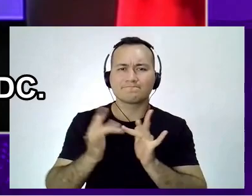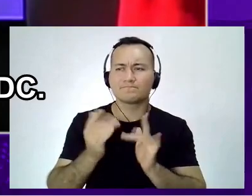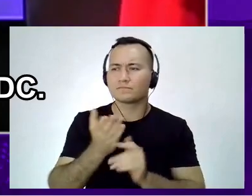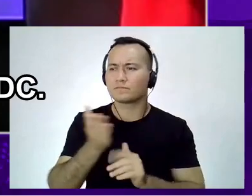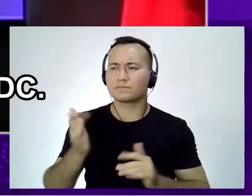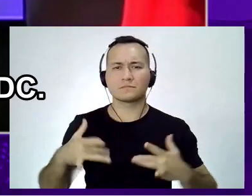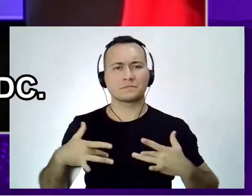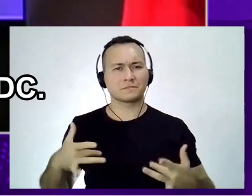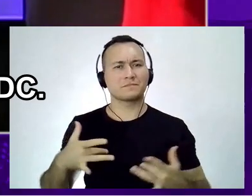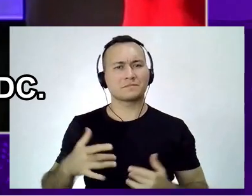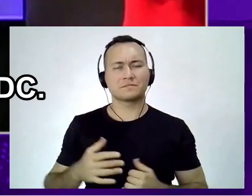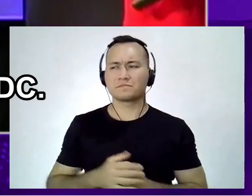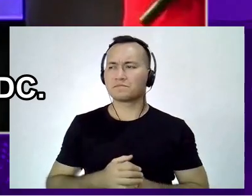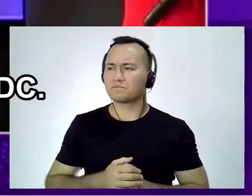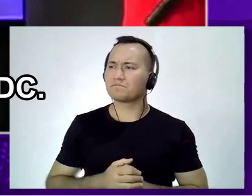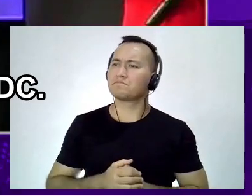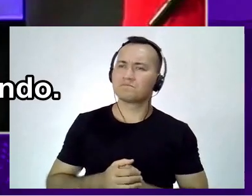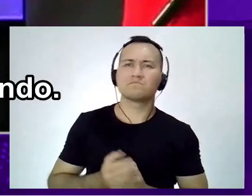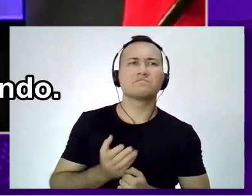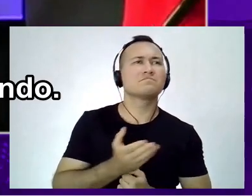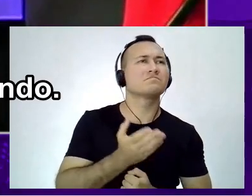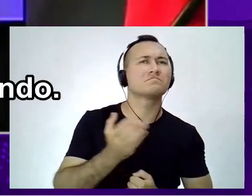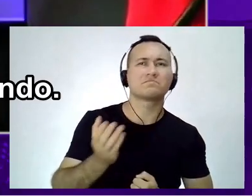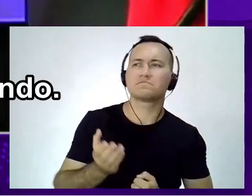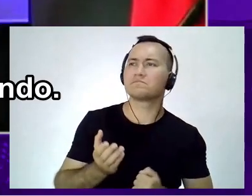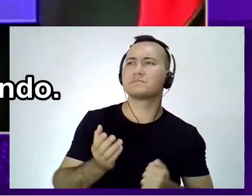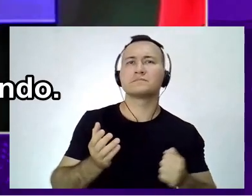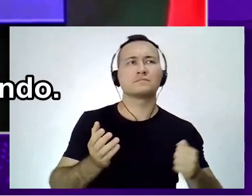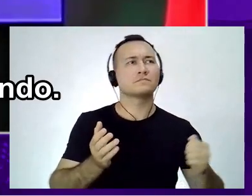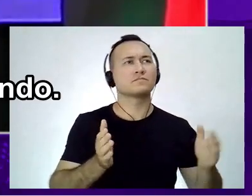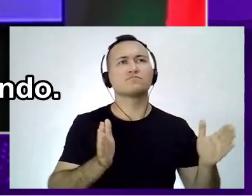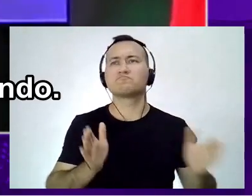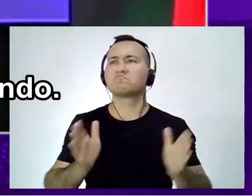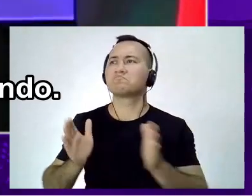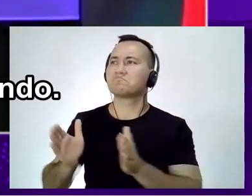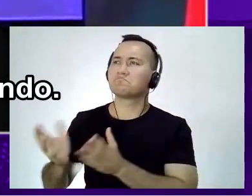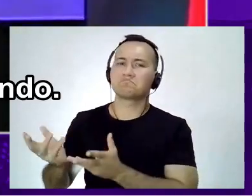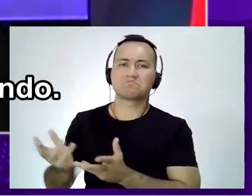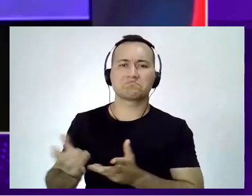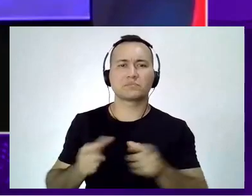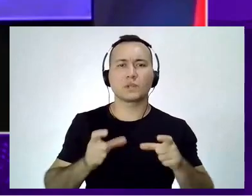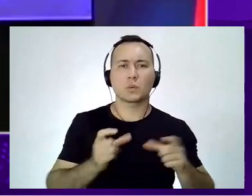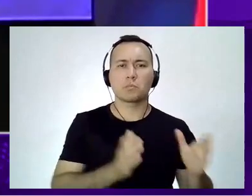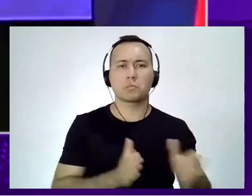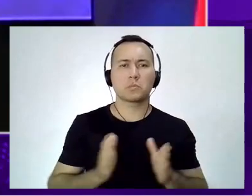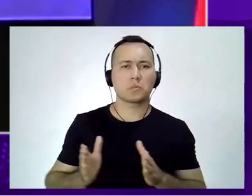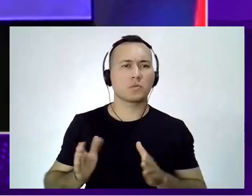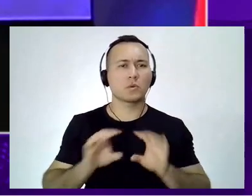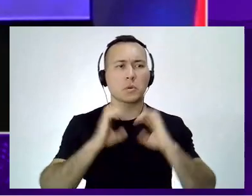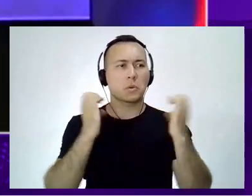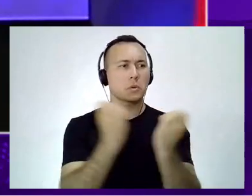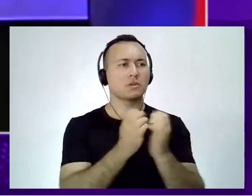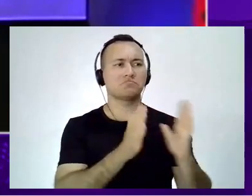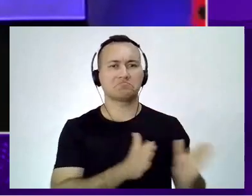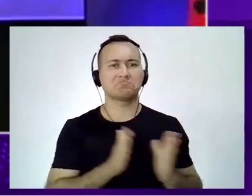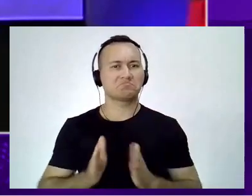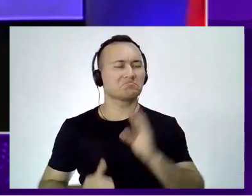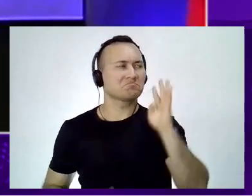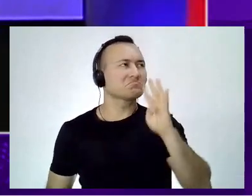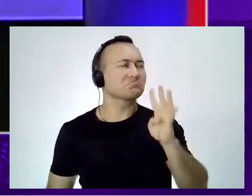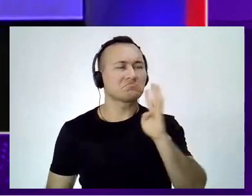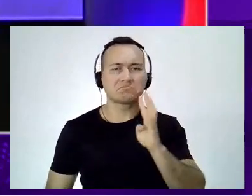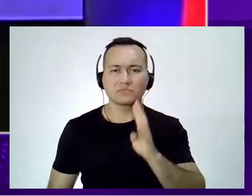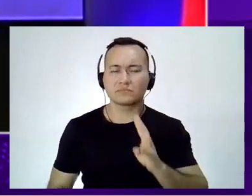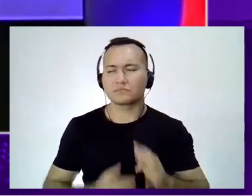do ambiente do TDC, e aí você começa a se envolver e realmente vai evoluindo, então eu sou muito